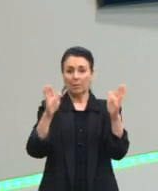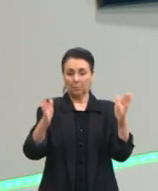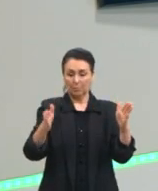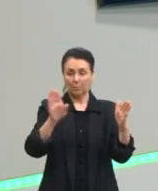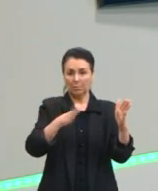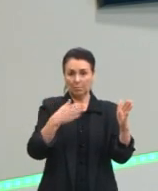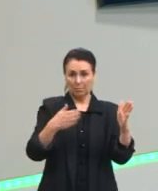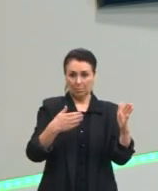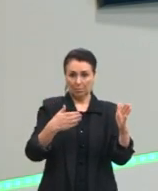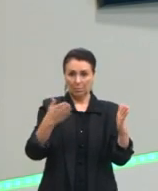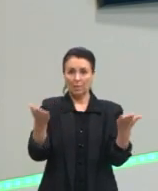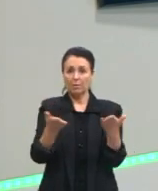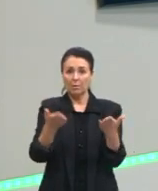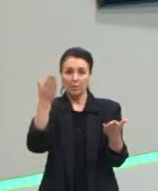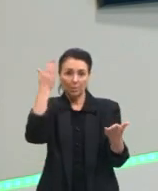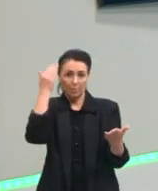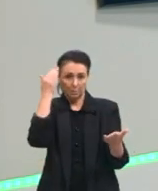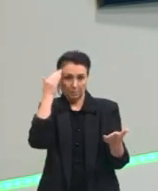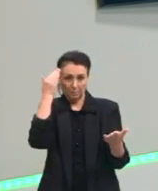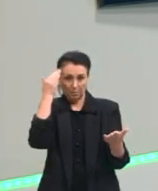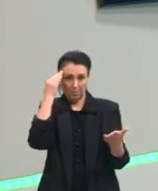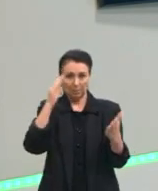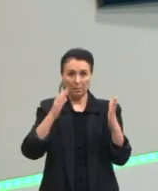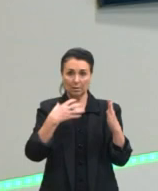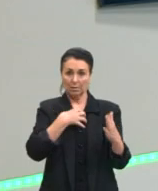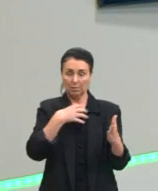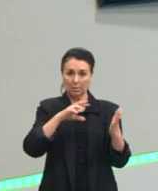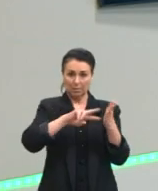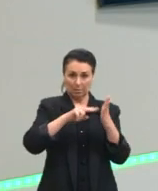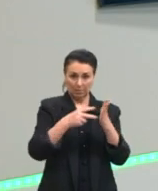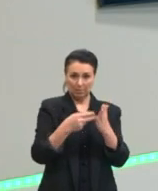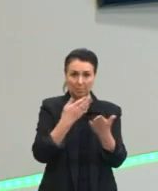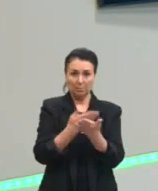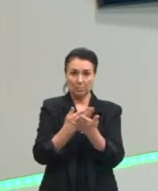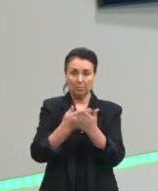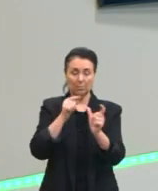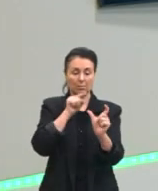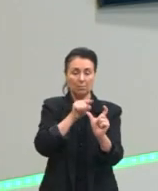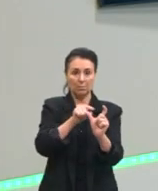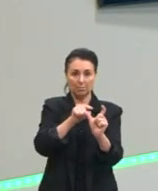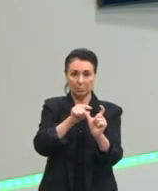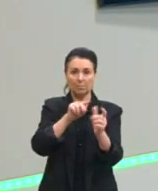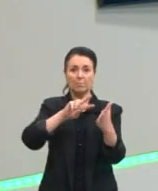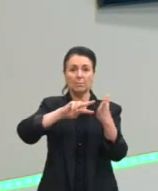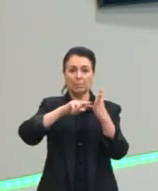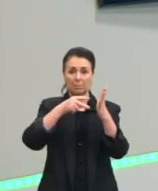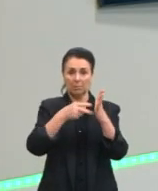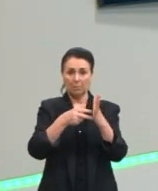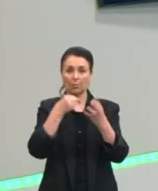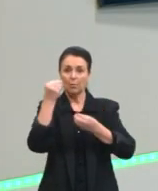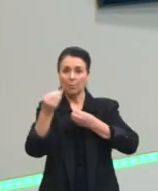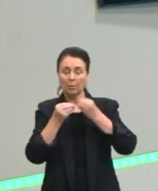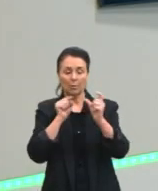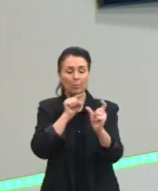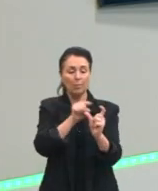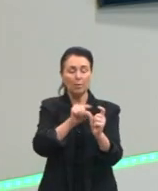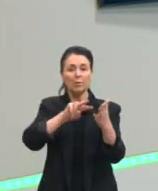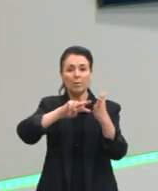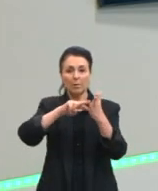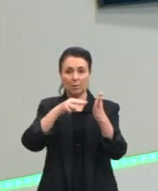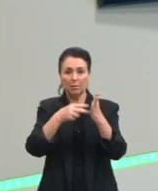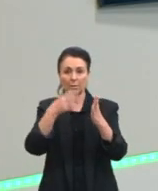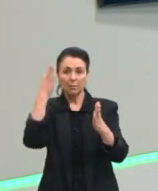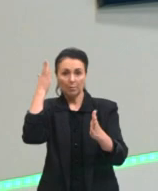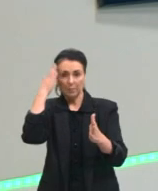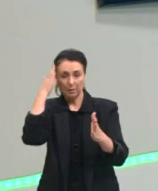um estudo do significado das palavras. Como é que as palavras significam? E aqui eu posso pensar na